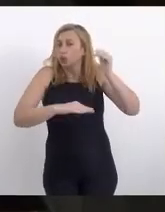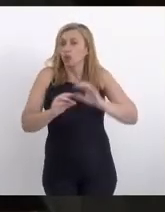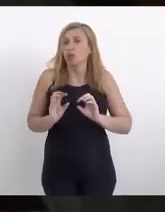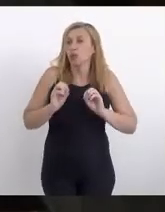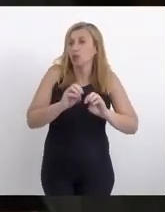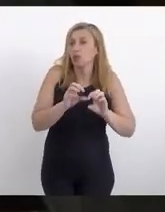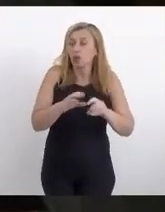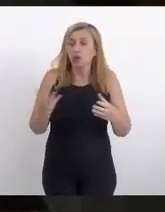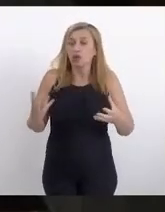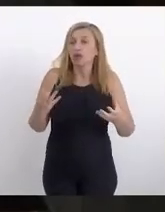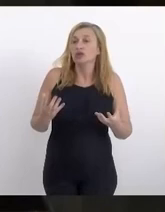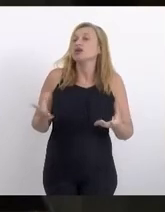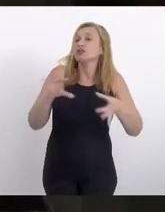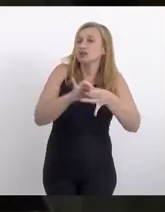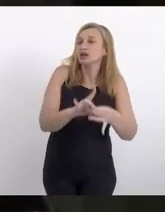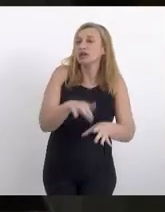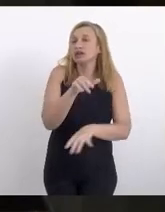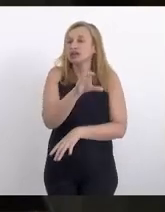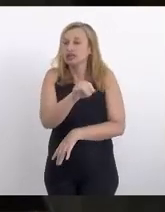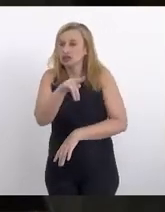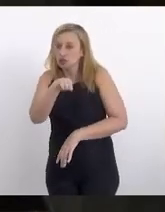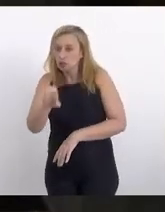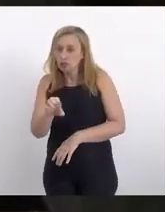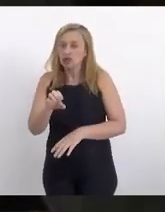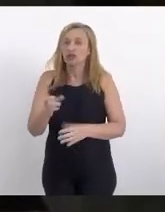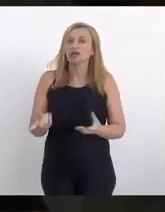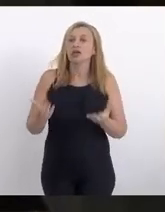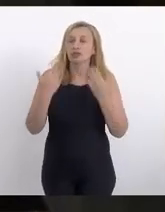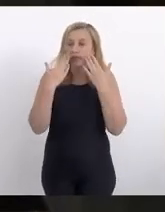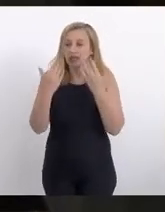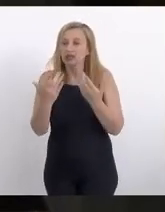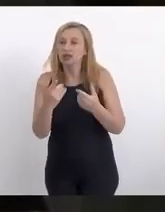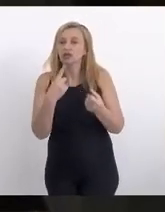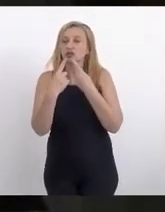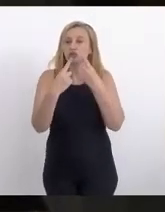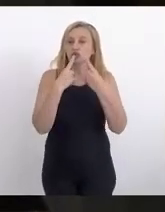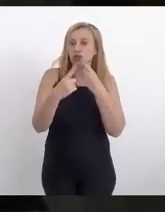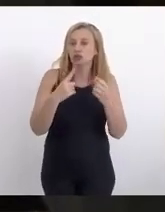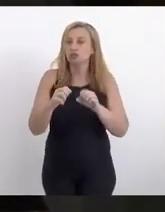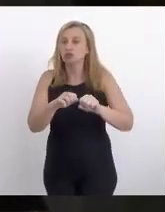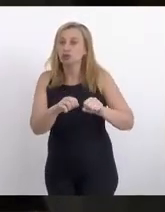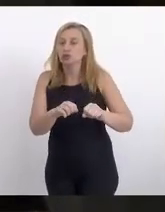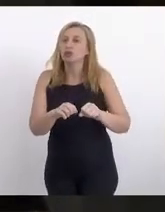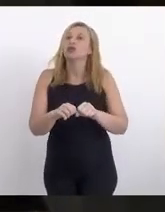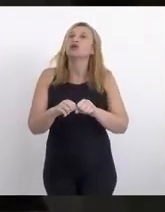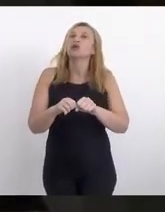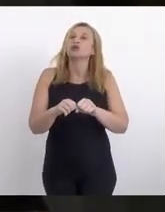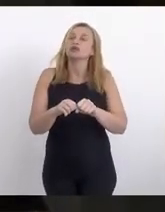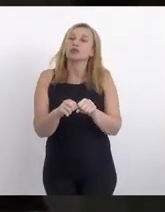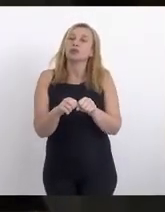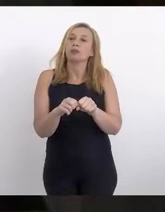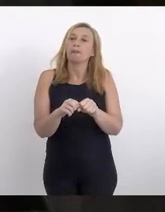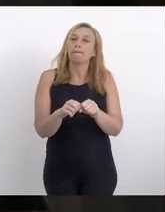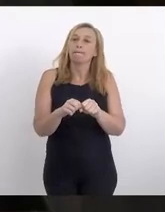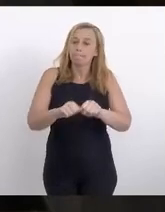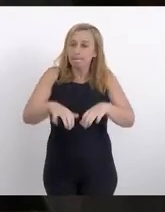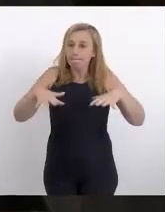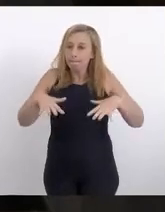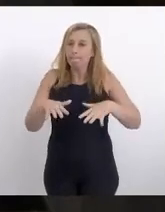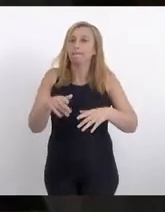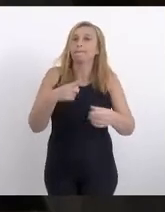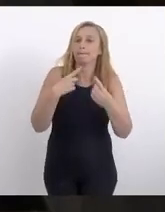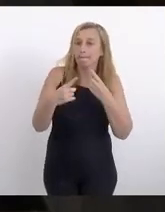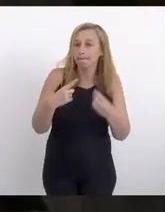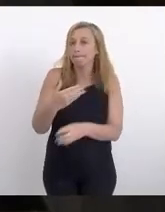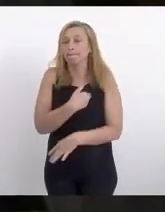Seduc, então, vamos apresentar o PDL para provocar o debate no plenário e dialogar com o governo para que mantenha a ideia que é